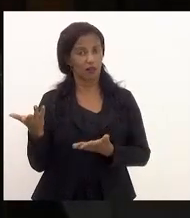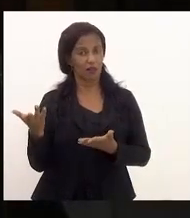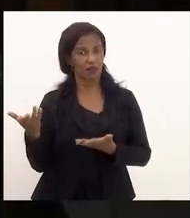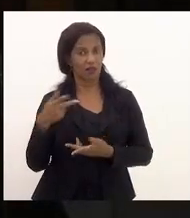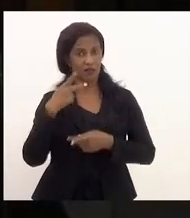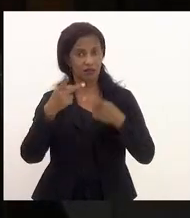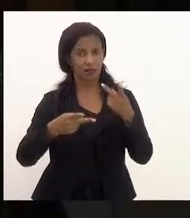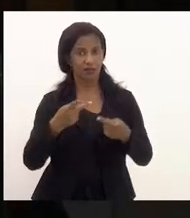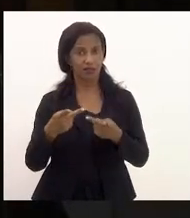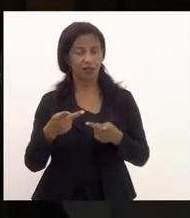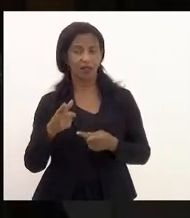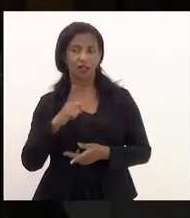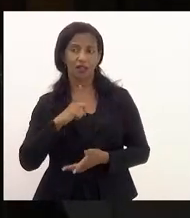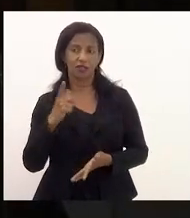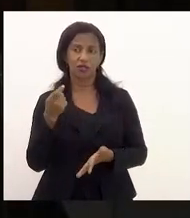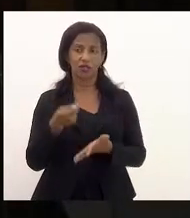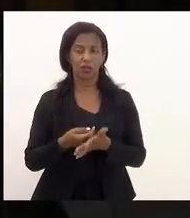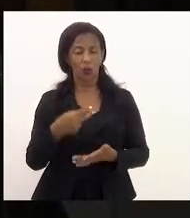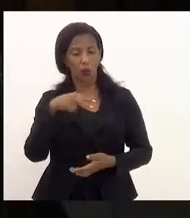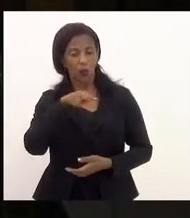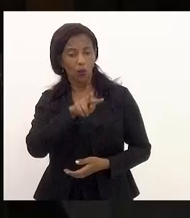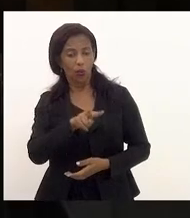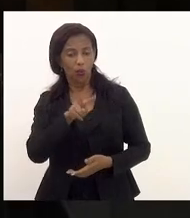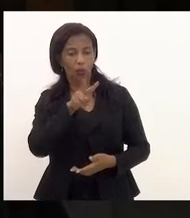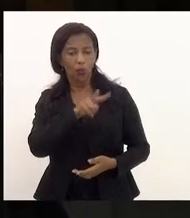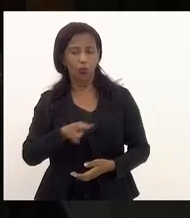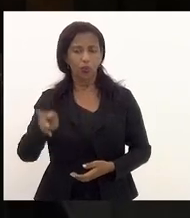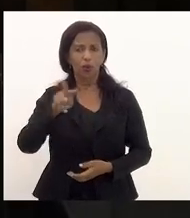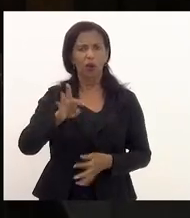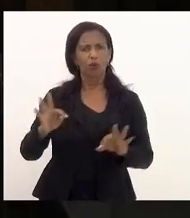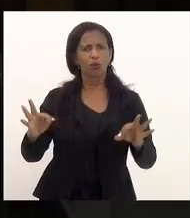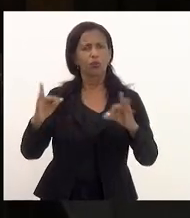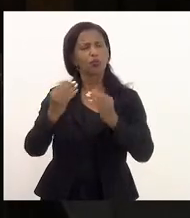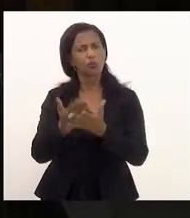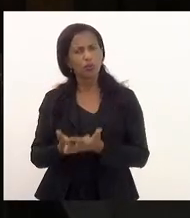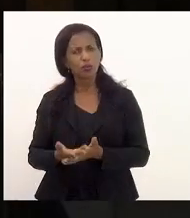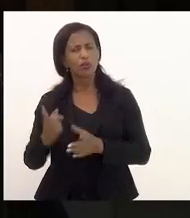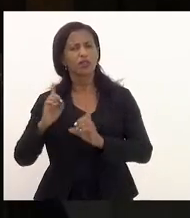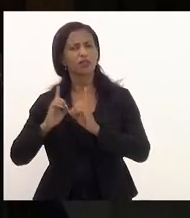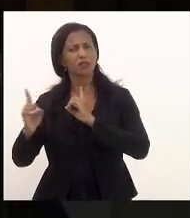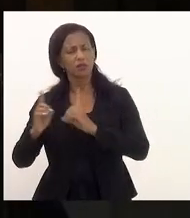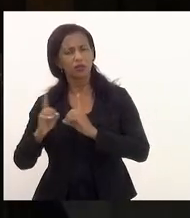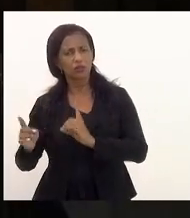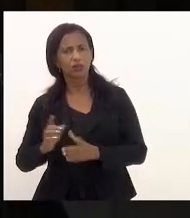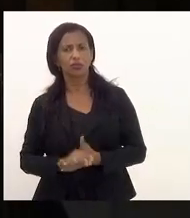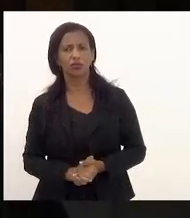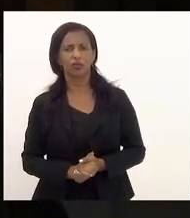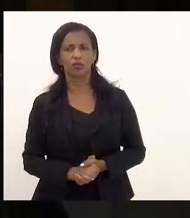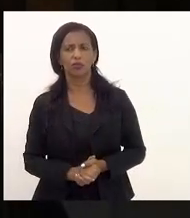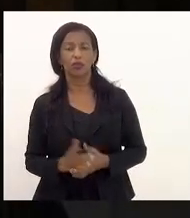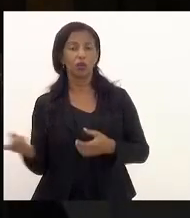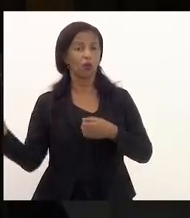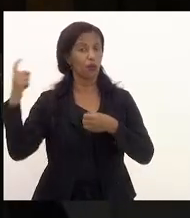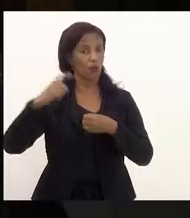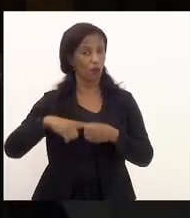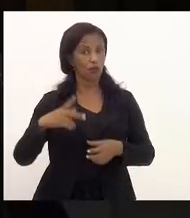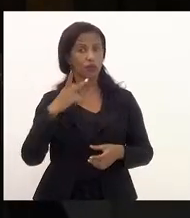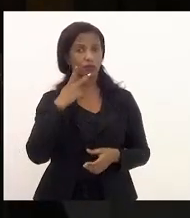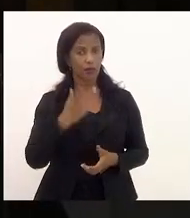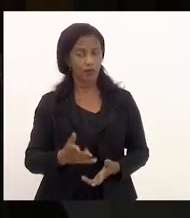que a gente tem que olhar tudo aquilo que está sendo discutido, porque, volto a dizer,